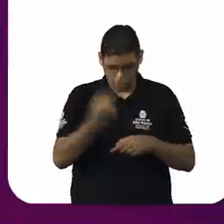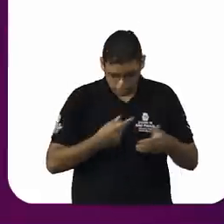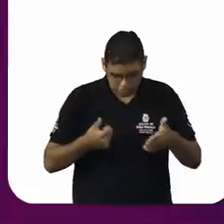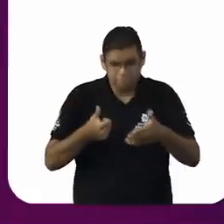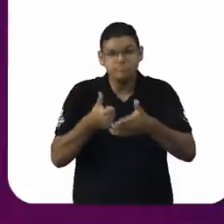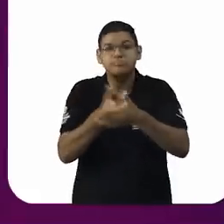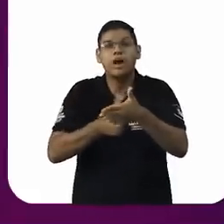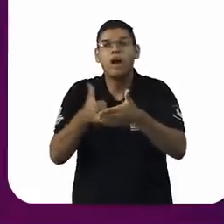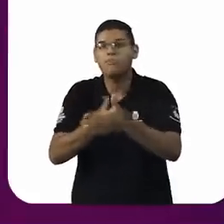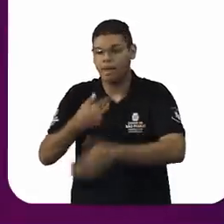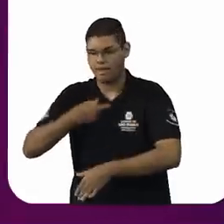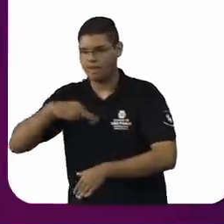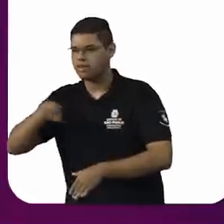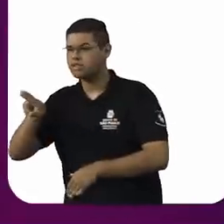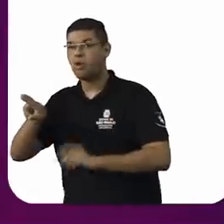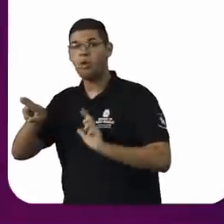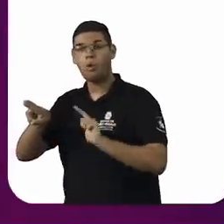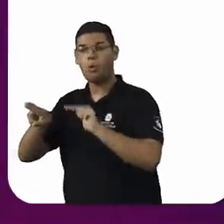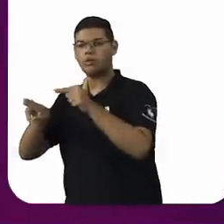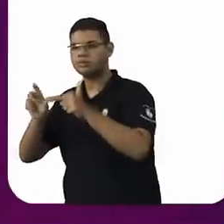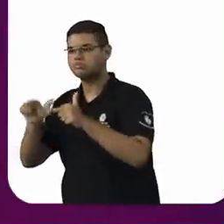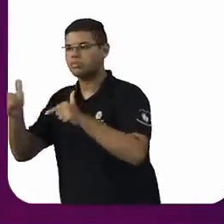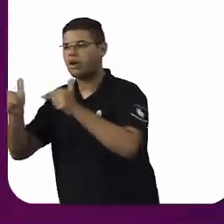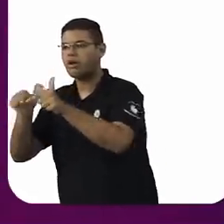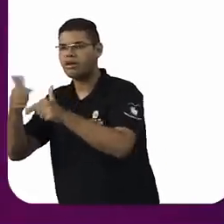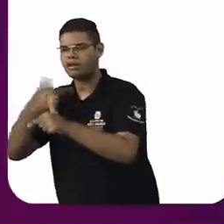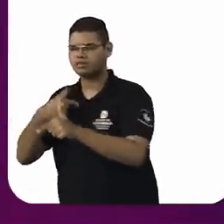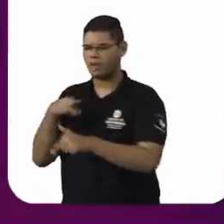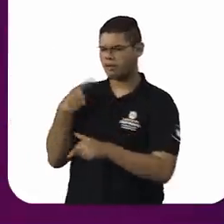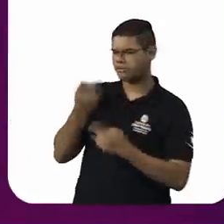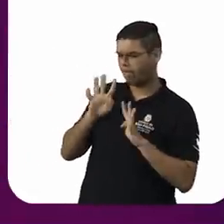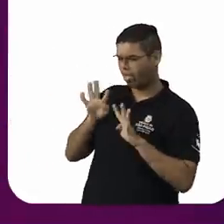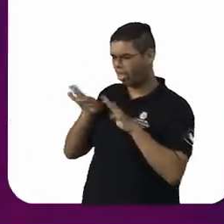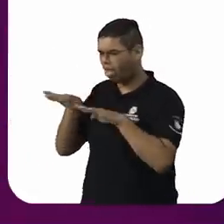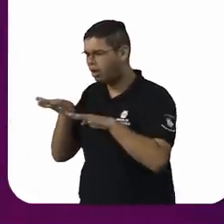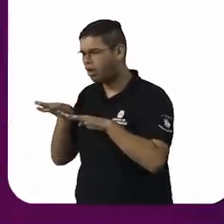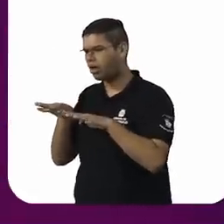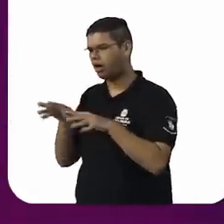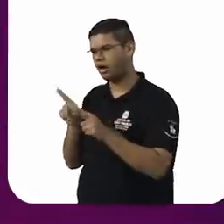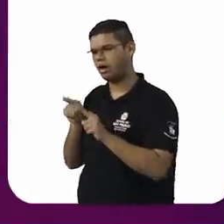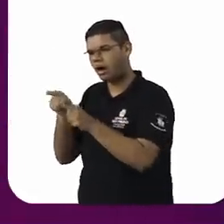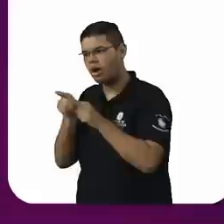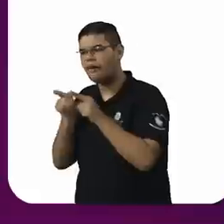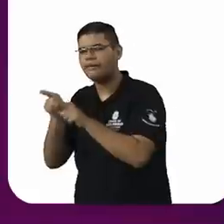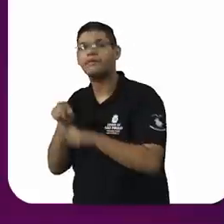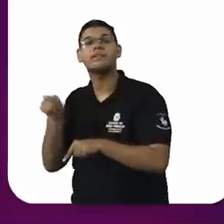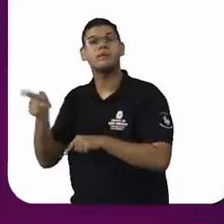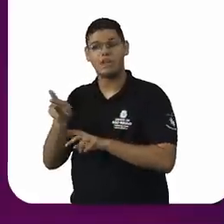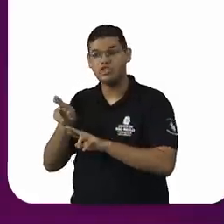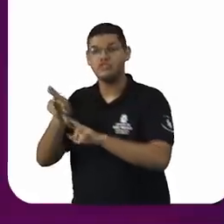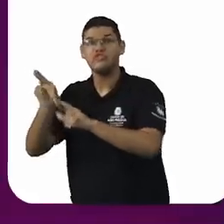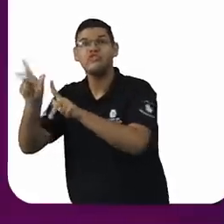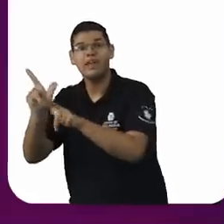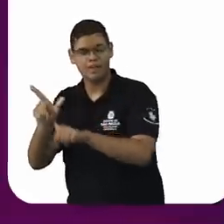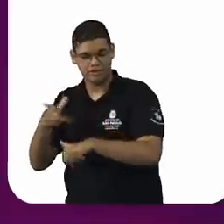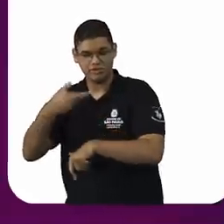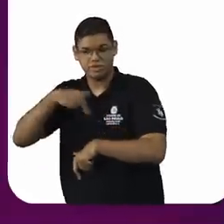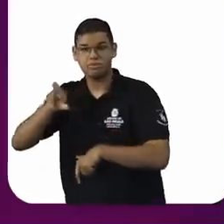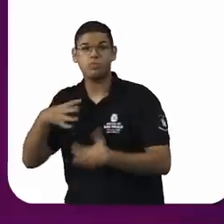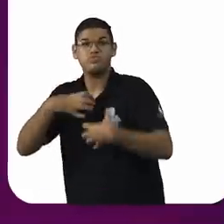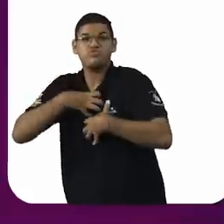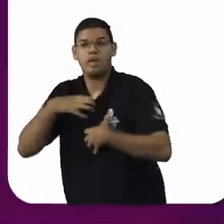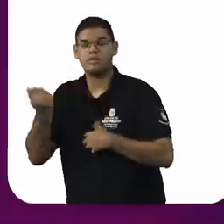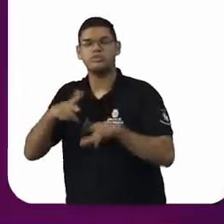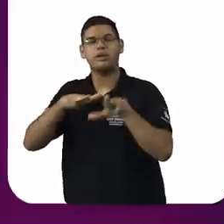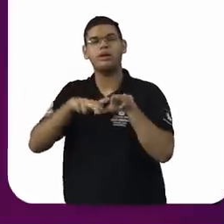perseguindo as religiões de matriz africana, com matrizes africanas? E as diferentes tradições de candomblé? Como é que a gente...